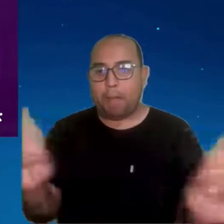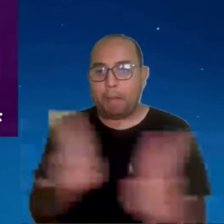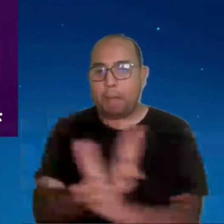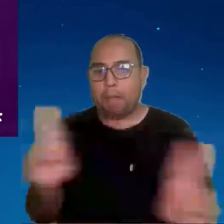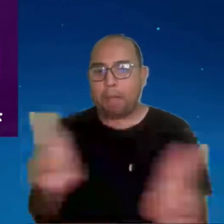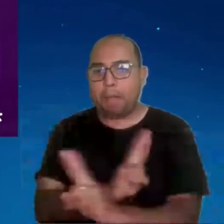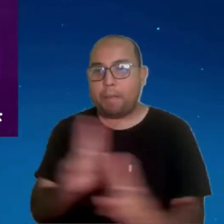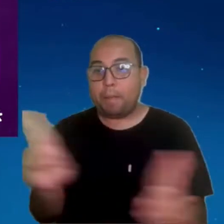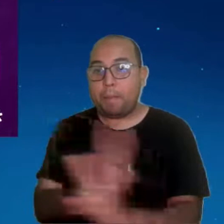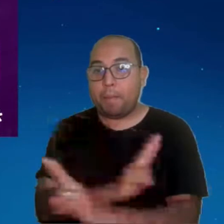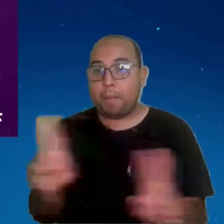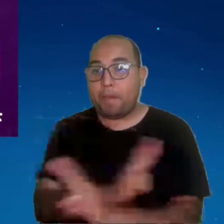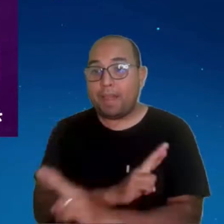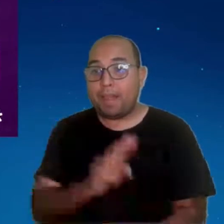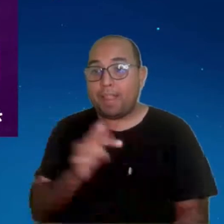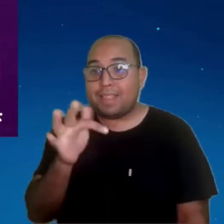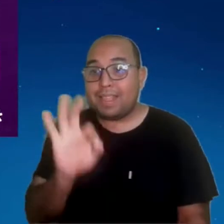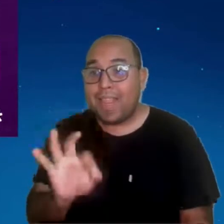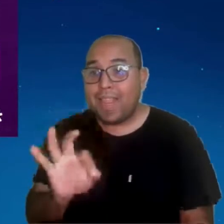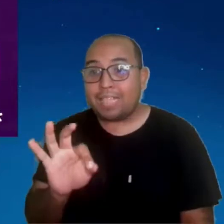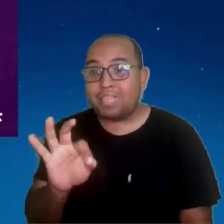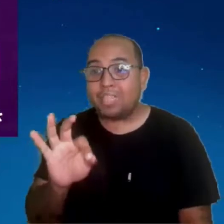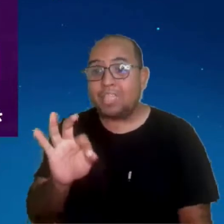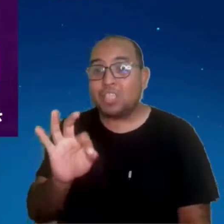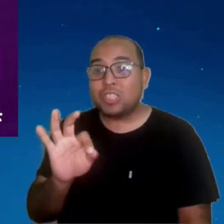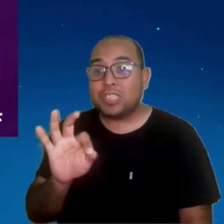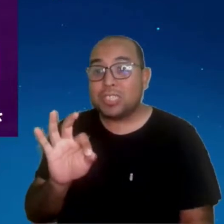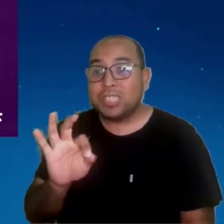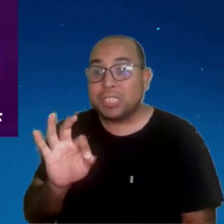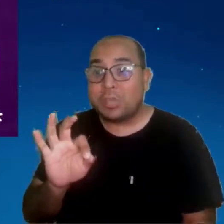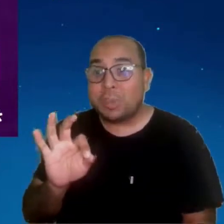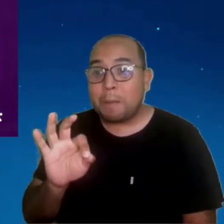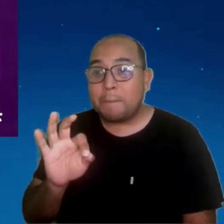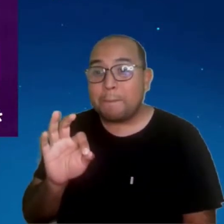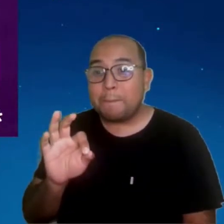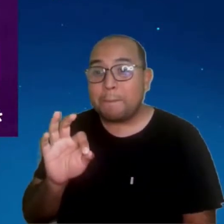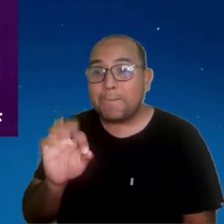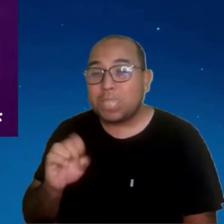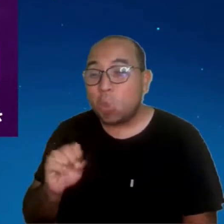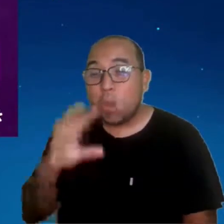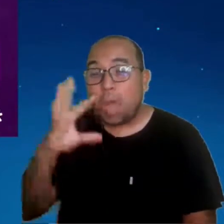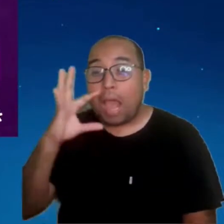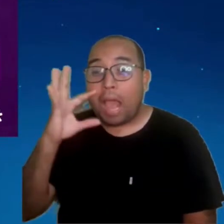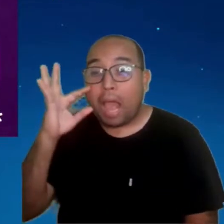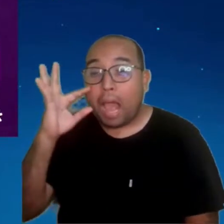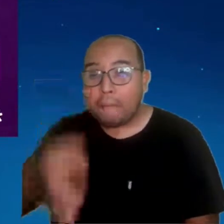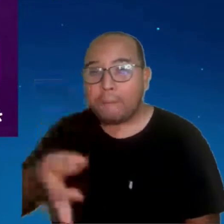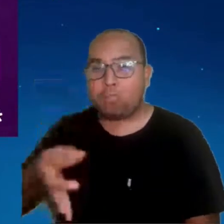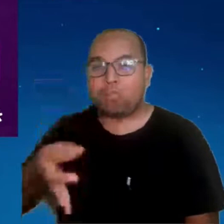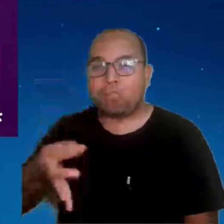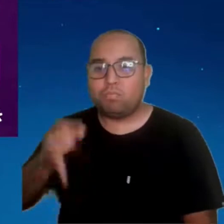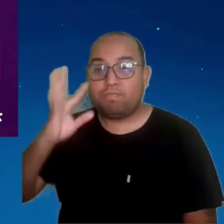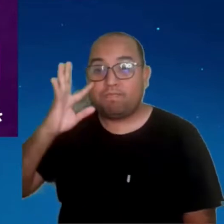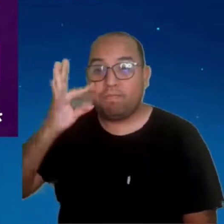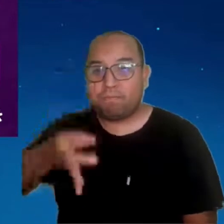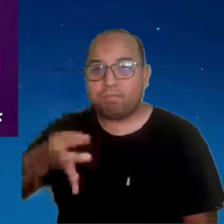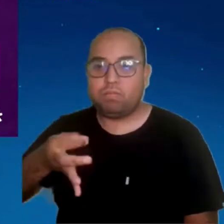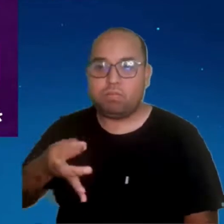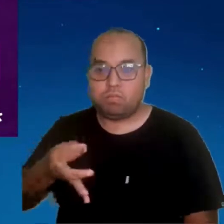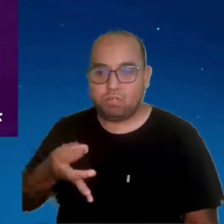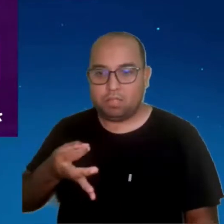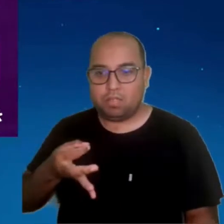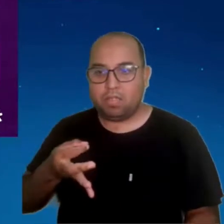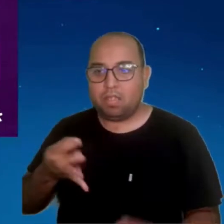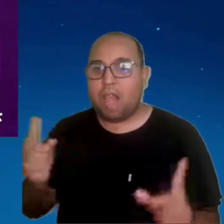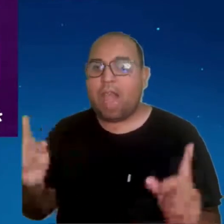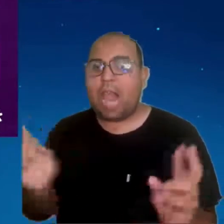milissegundos. No 5G, 1 milissegundo. É uma piscada. Onde ajuda a latência? Eu gosto de dar um exemplo que